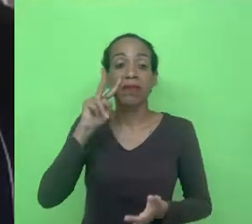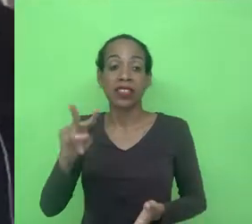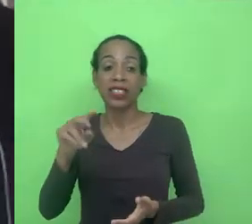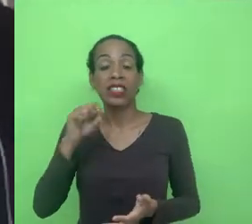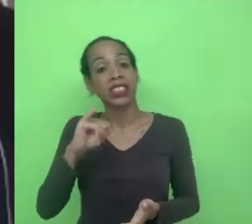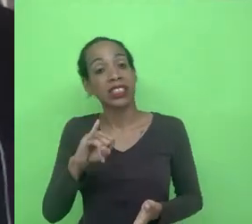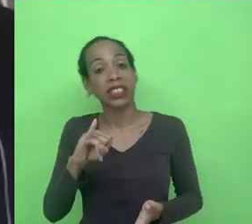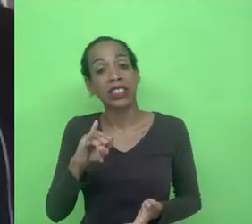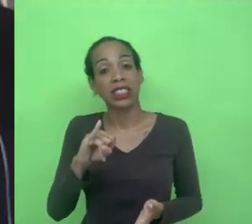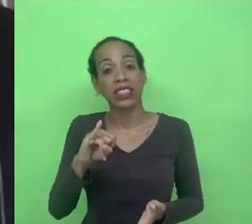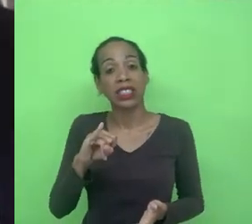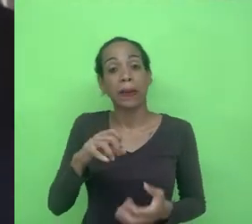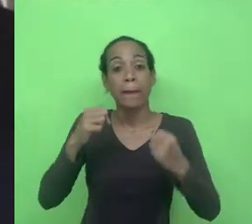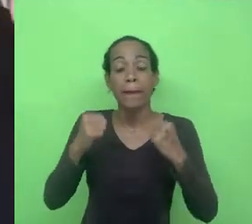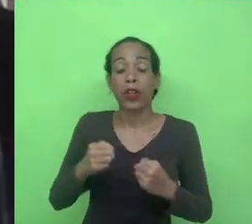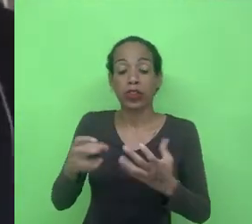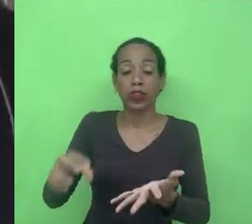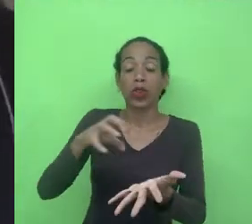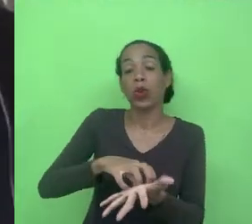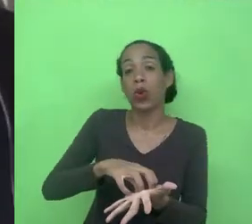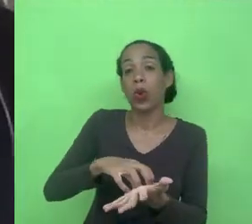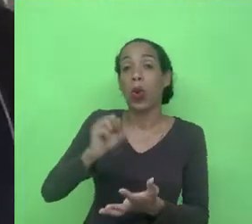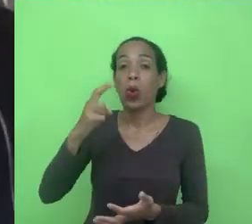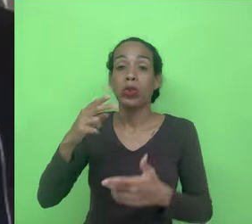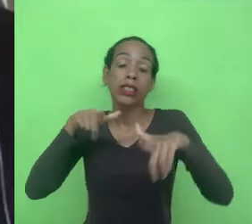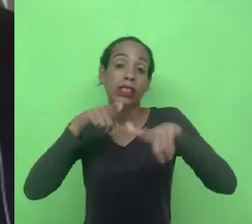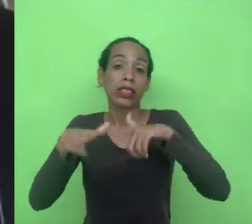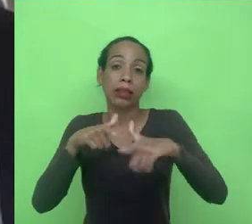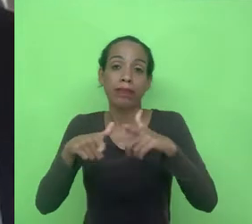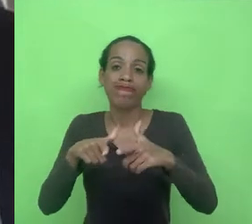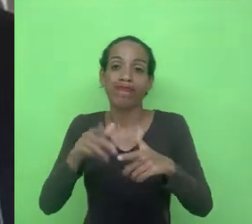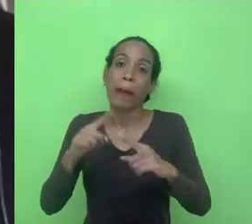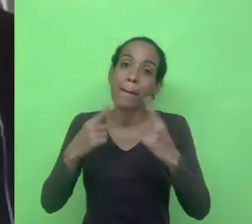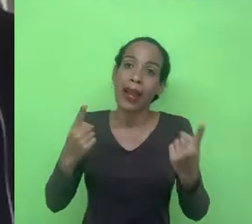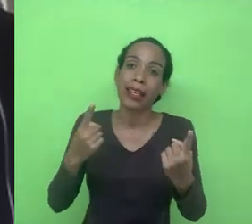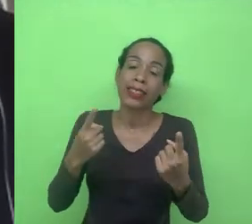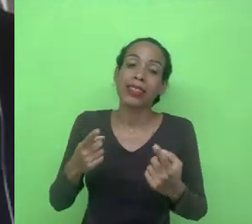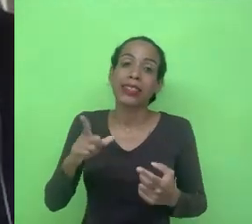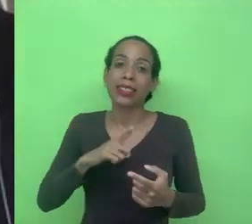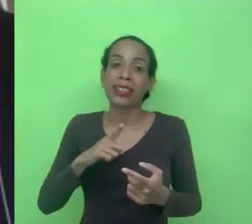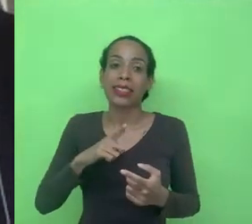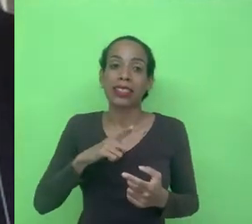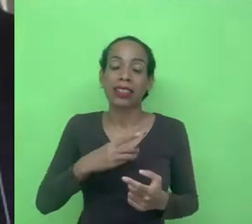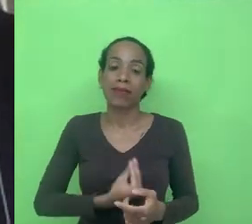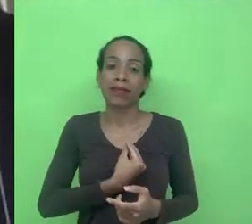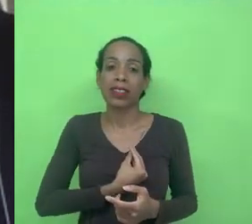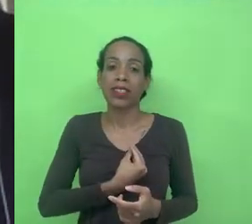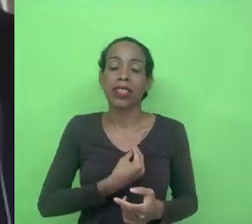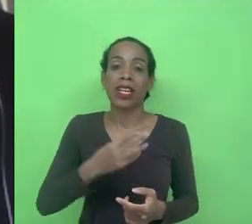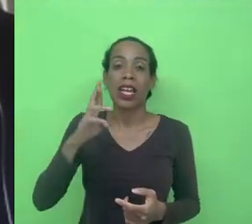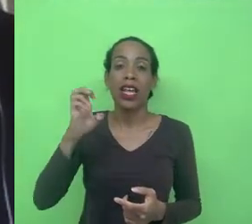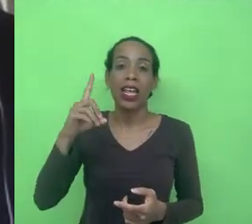ele, a hipótese que ele colocou, se ela funciona ali, mas a teoria Atorrede ela é uma